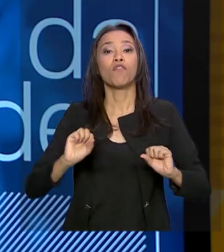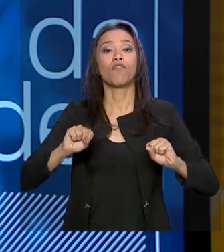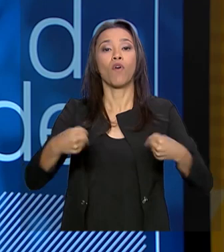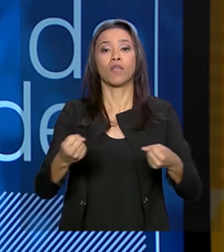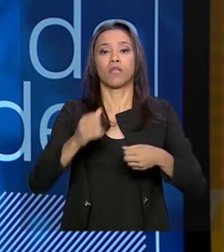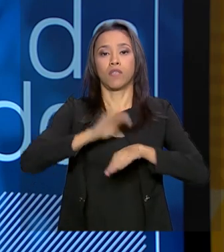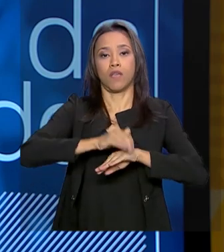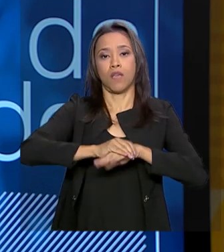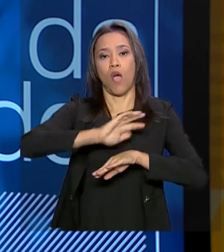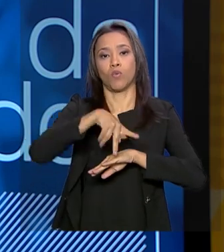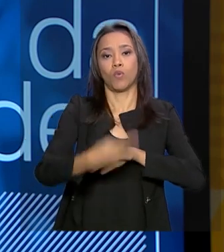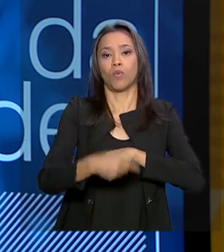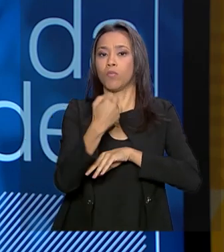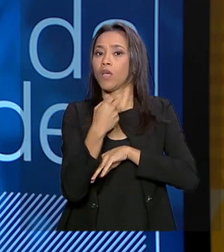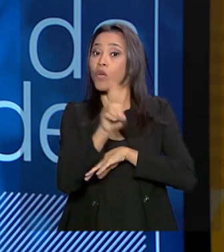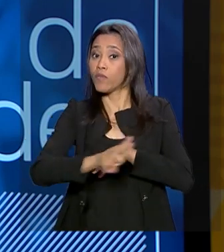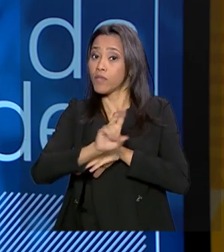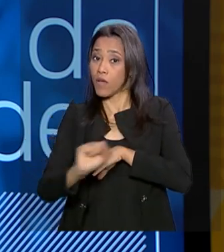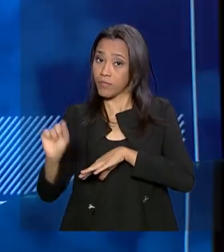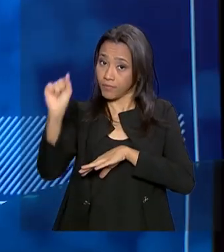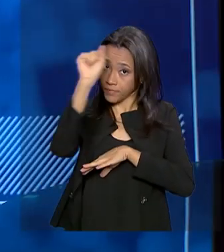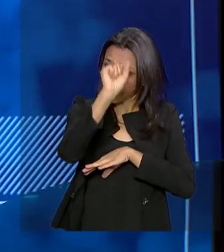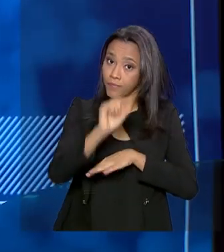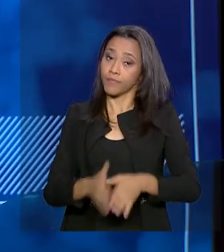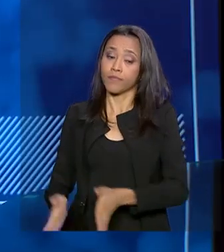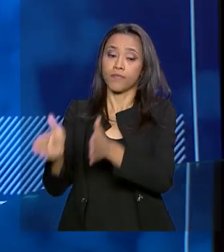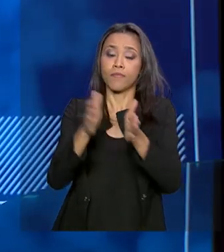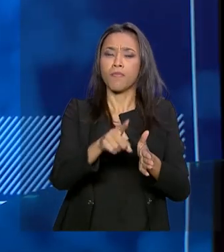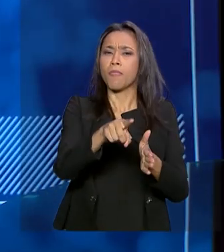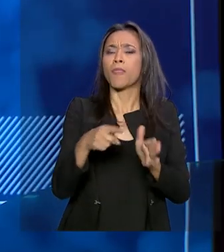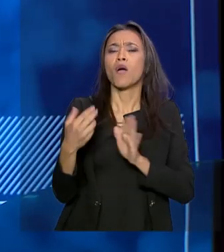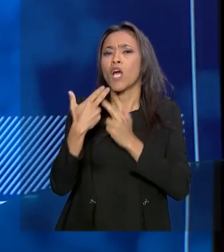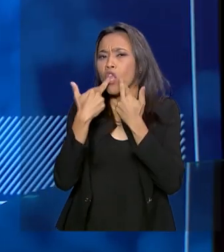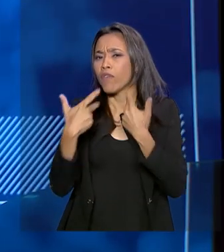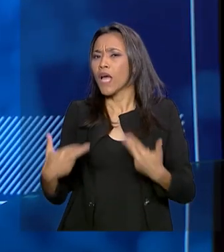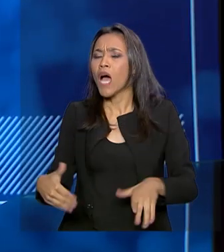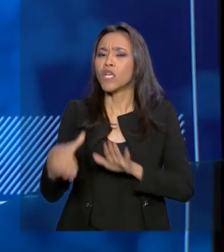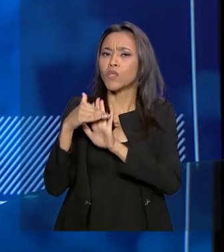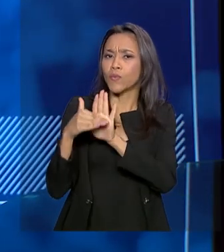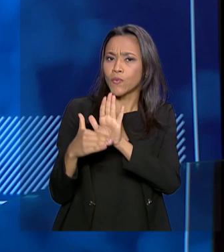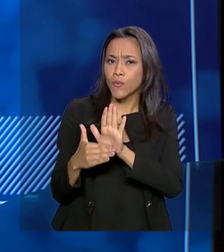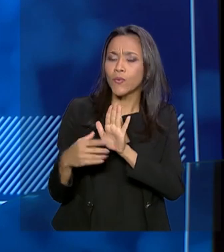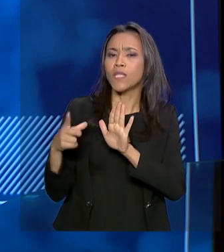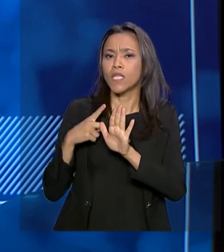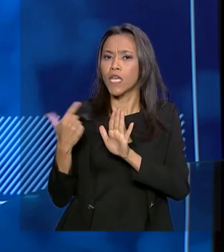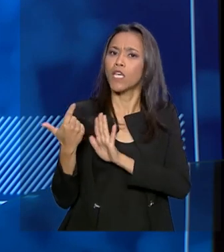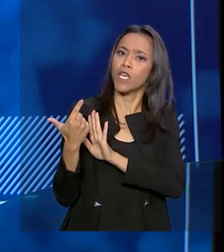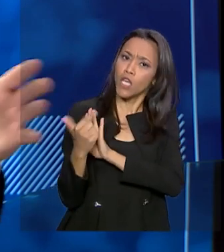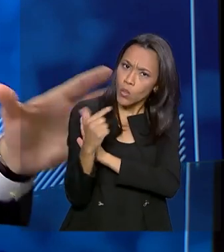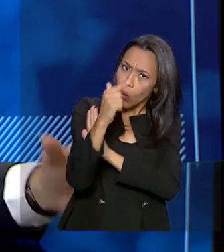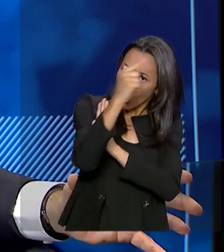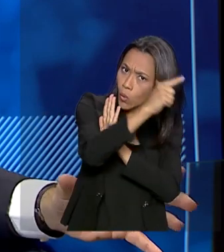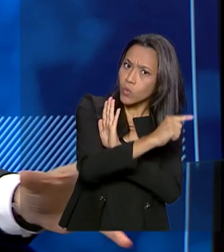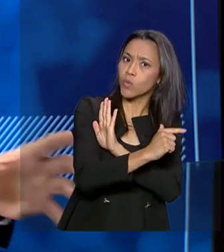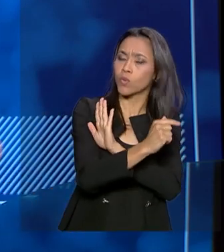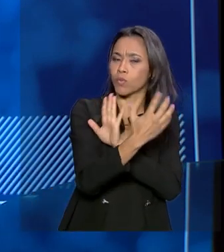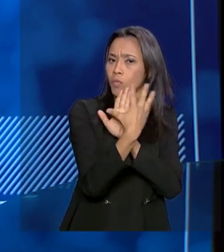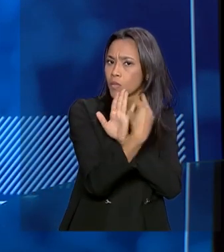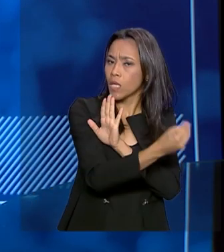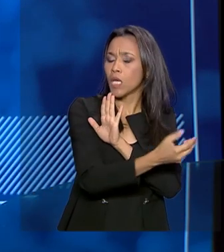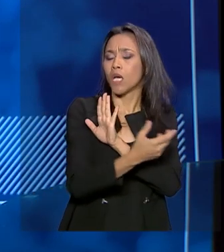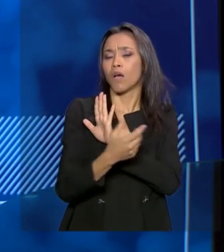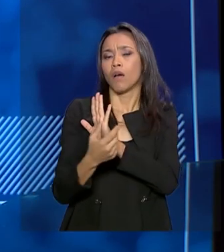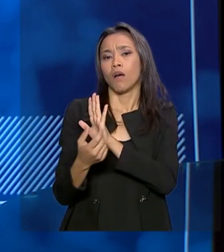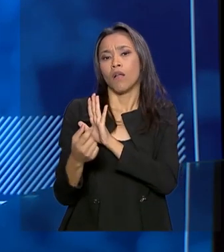a gente presta mais contas na sociedade. Uma das inovações do Futurice, que já existe em outras estruturas, ligando o Estado